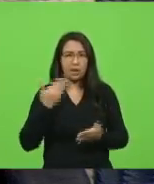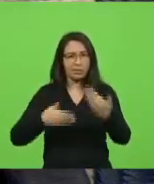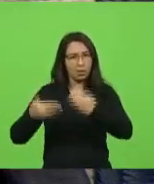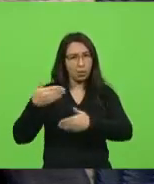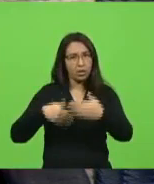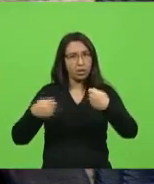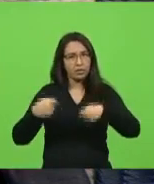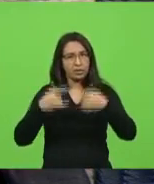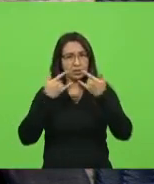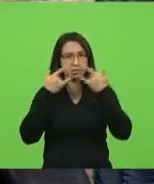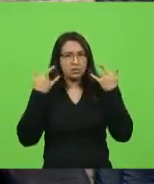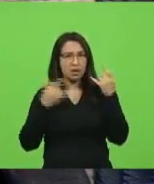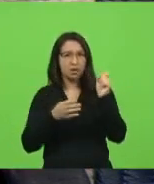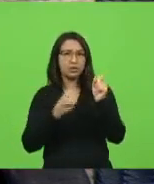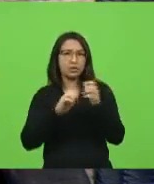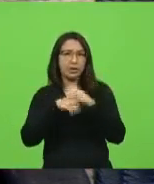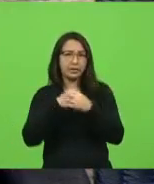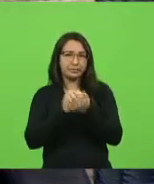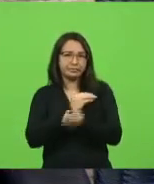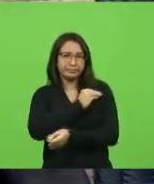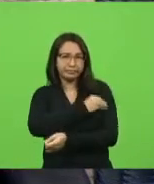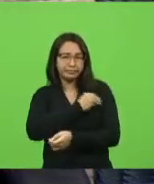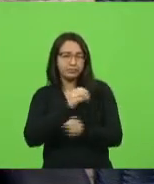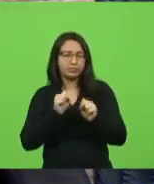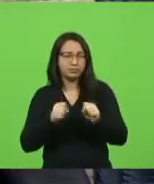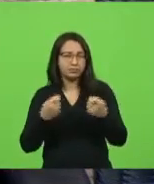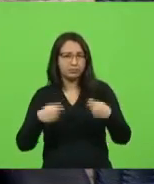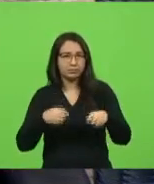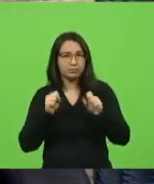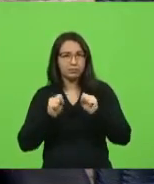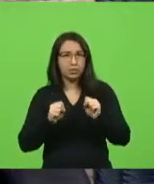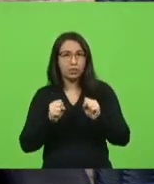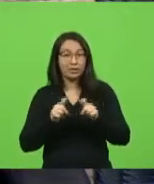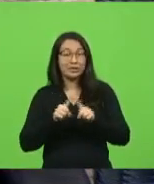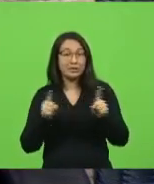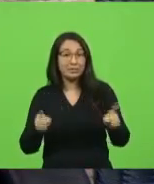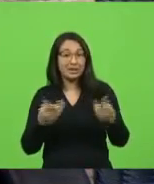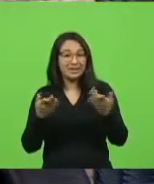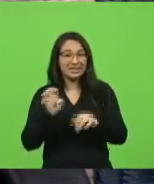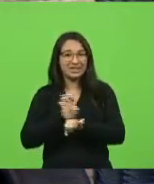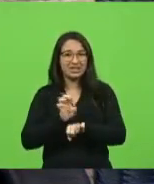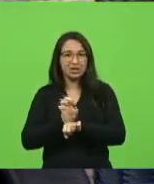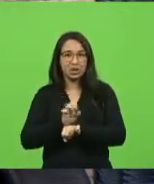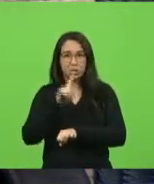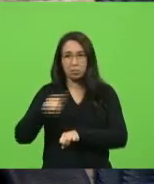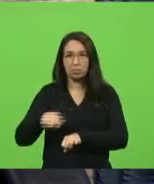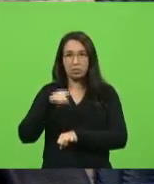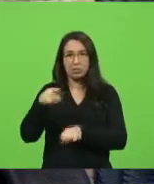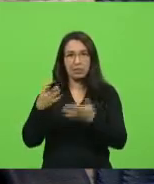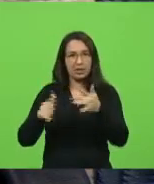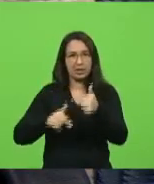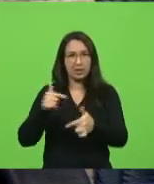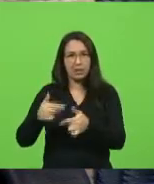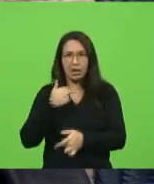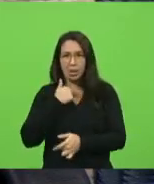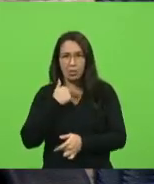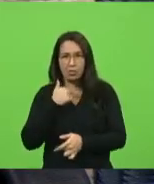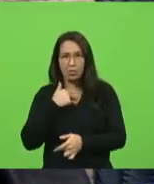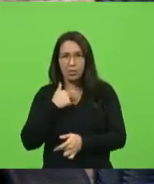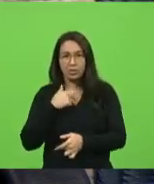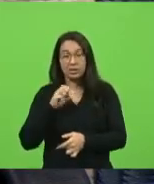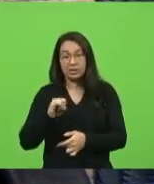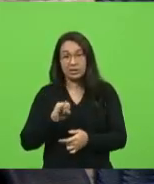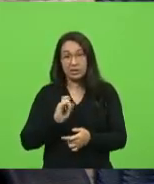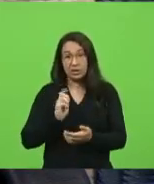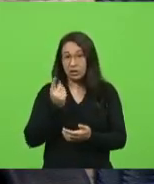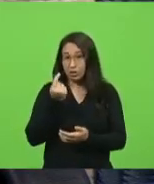e de todos os riscos. Mas o Estado não pode impedir a pessoa de trabalhar se não subsidiar. Se não tem dinheiro,